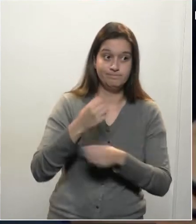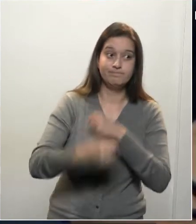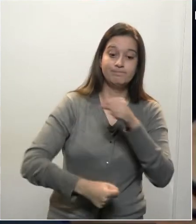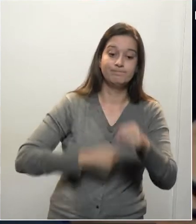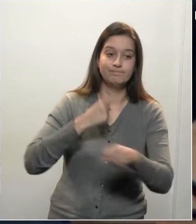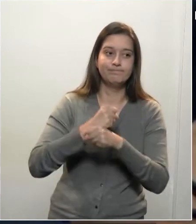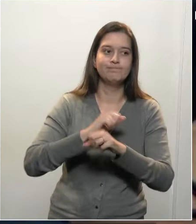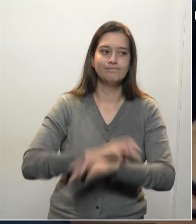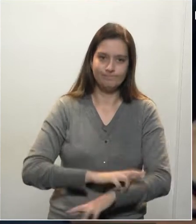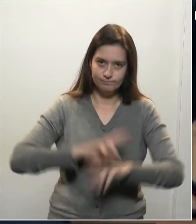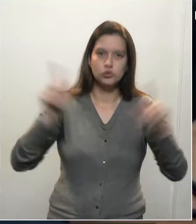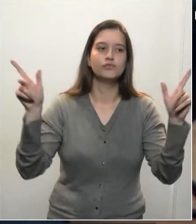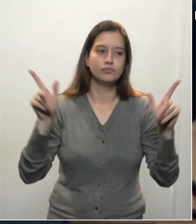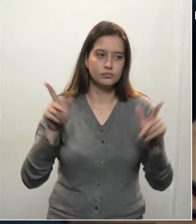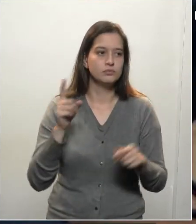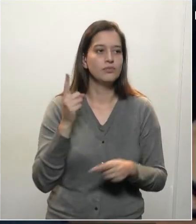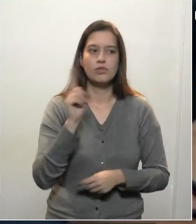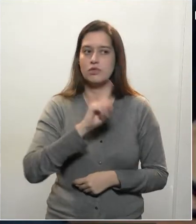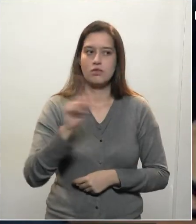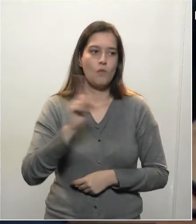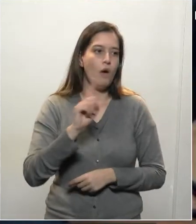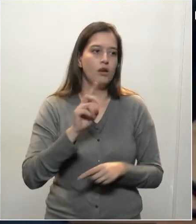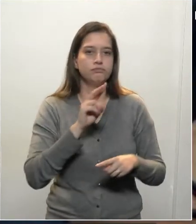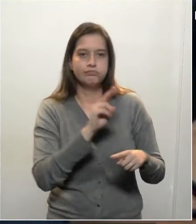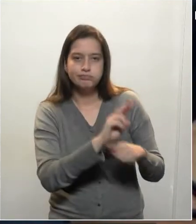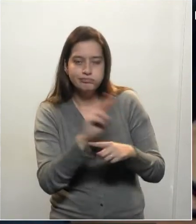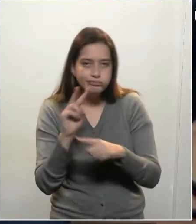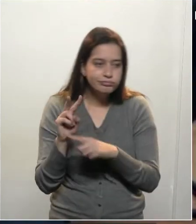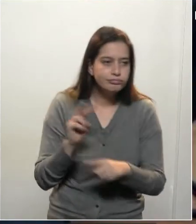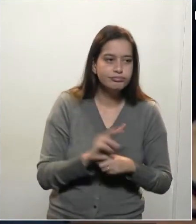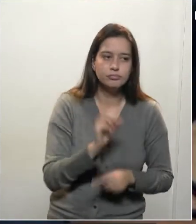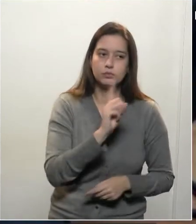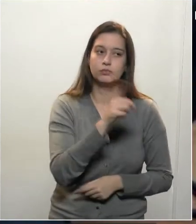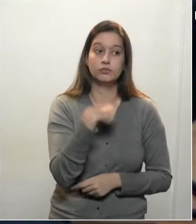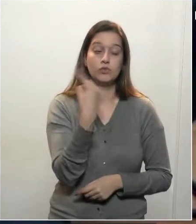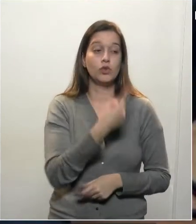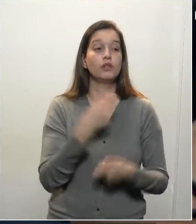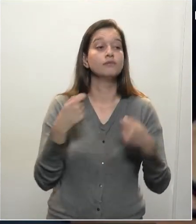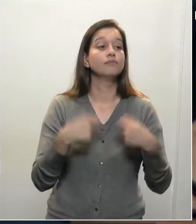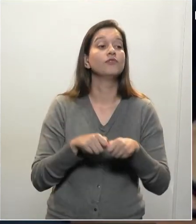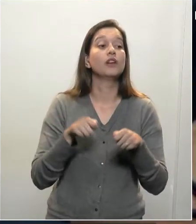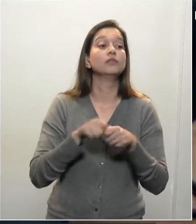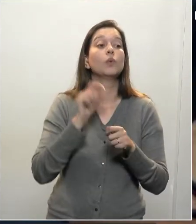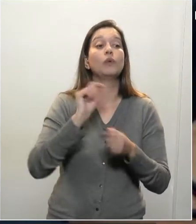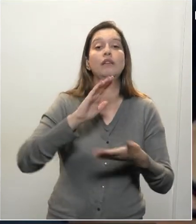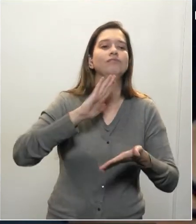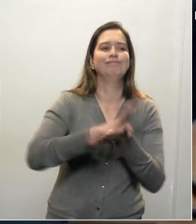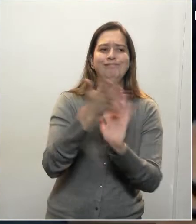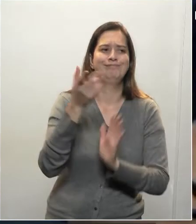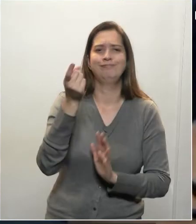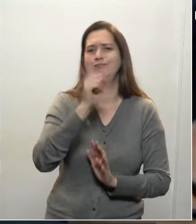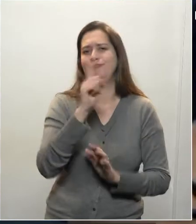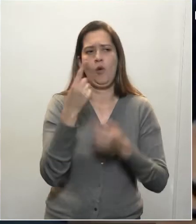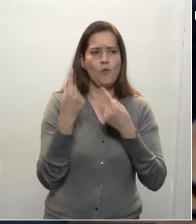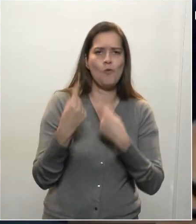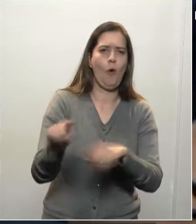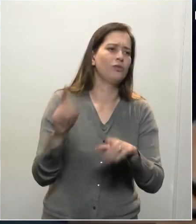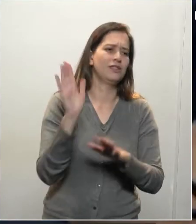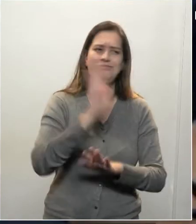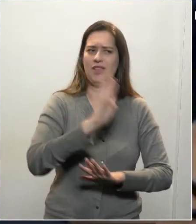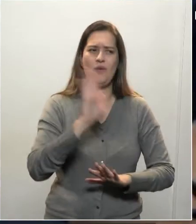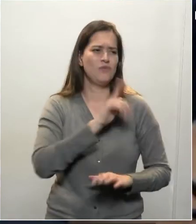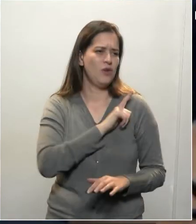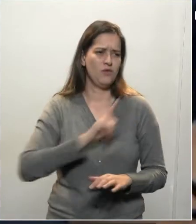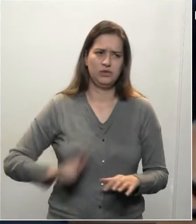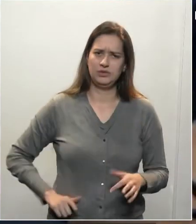e aqui não é defesa de ninguém, de A, de B, nem ataque. Vossa Excelência deixou bem claro que não está atribuindo a ninguém esse governo ou aquele,